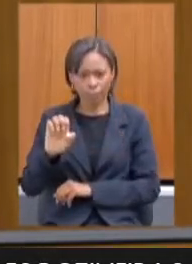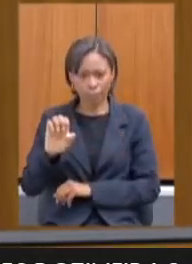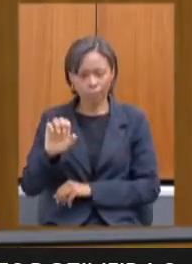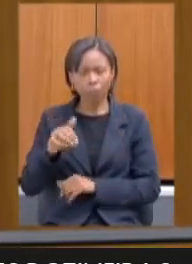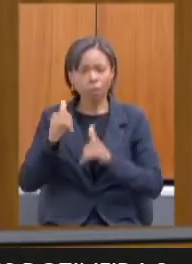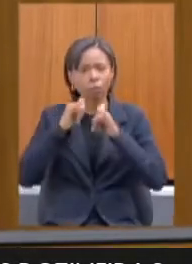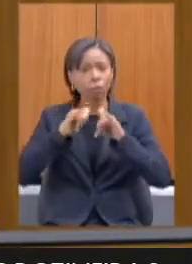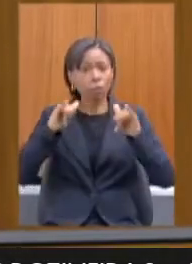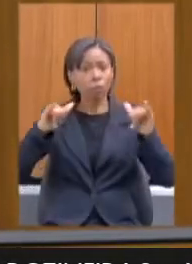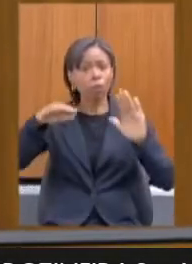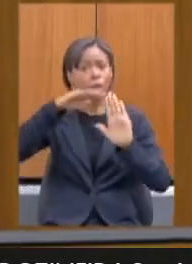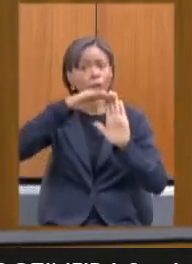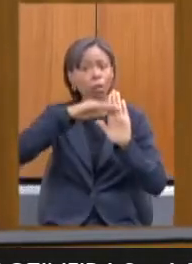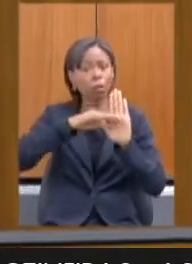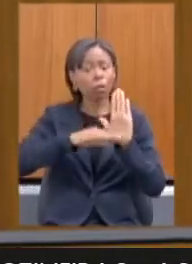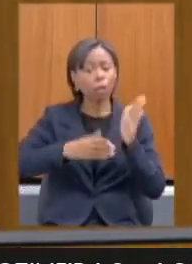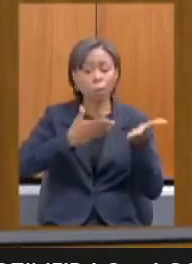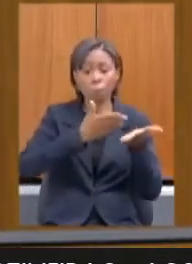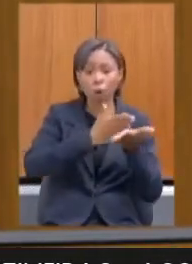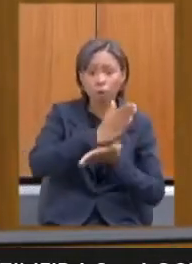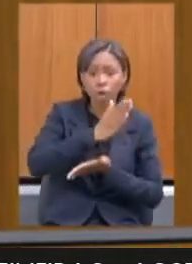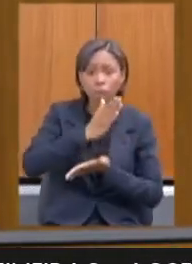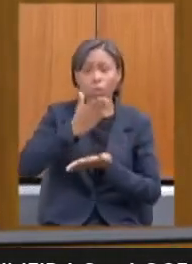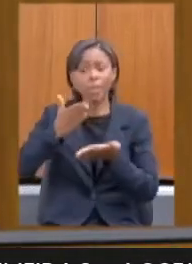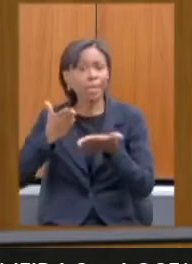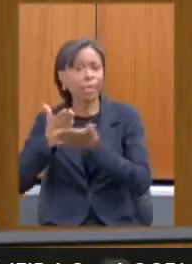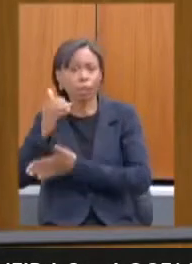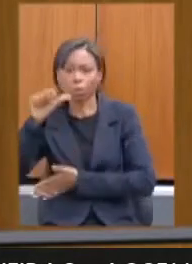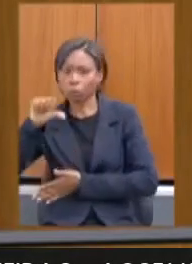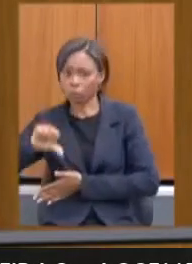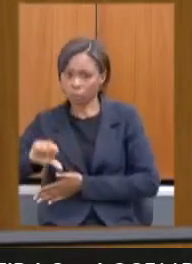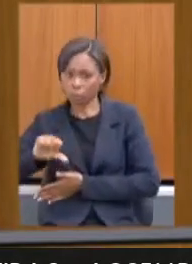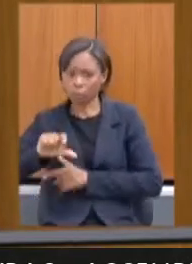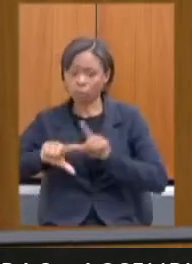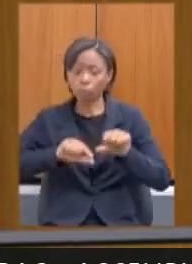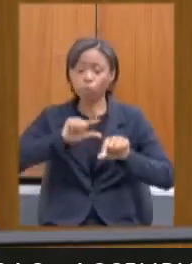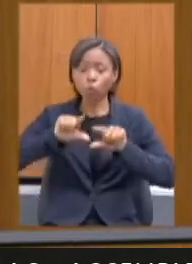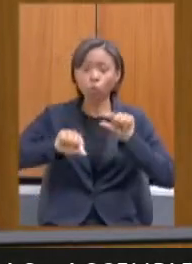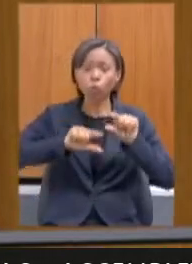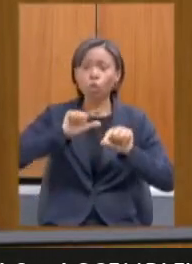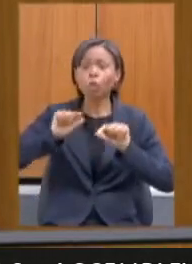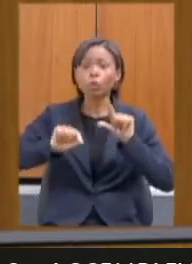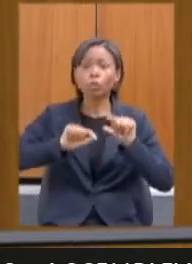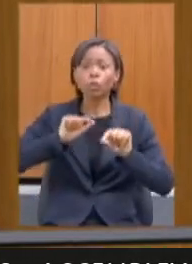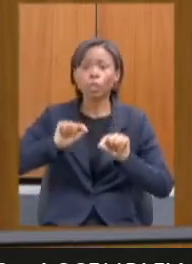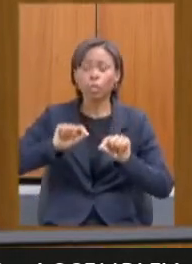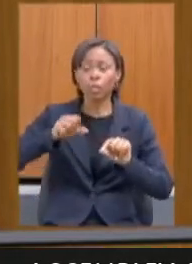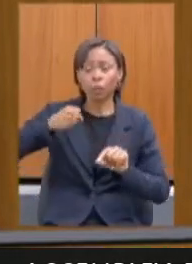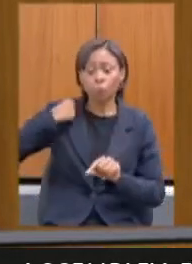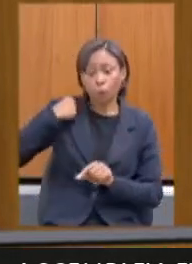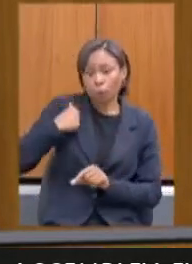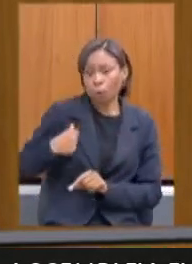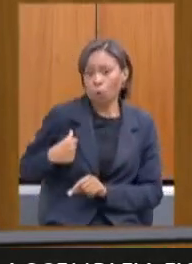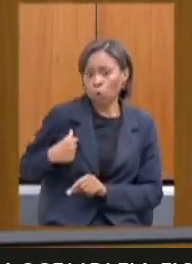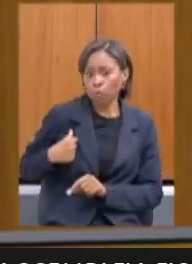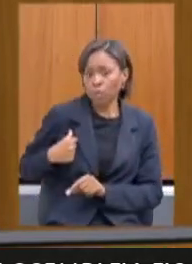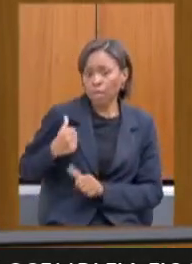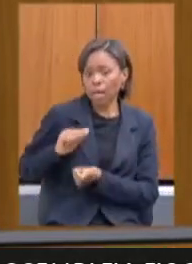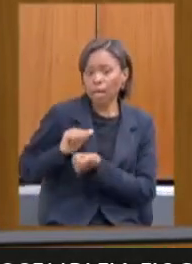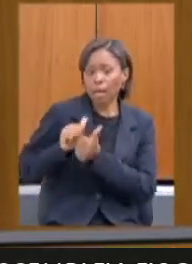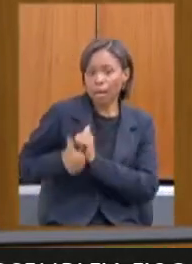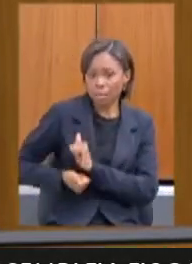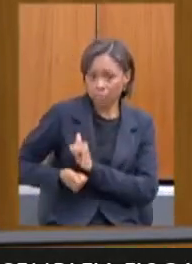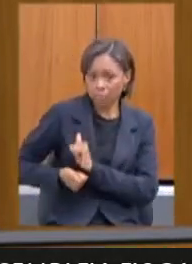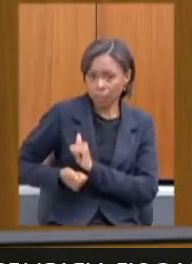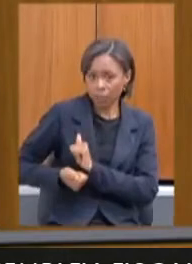reprovados e selecionados no programa Bolsa Atleta e Bolsa Técnico nas modalidades